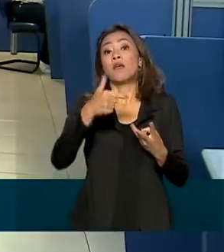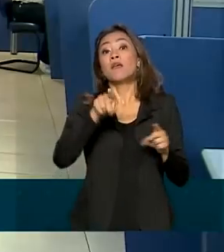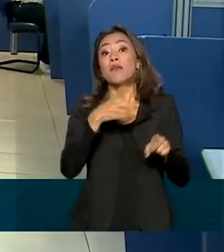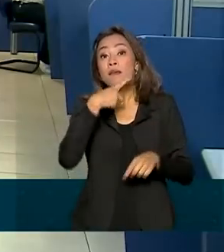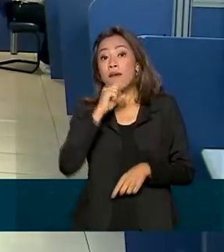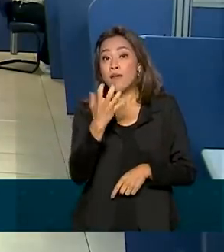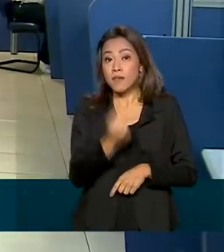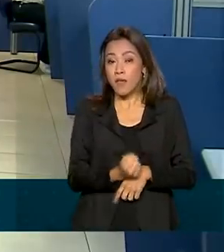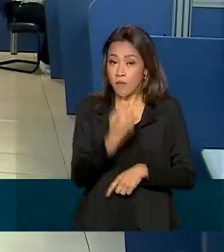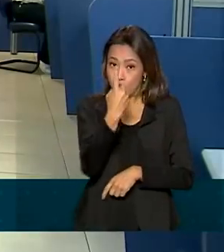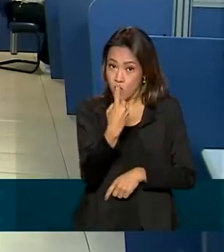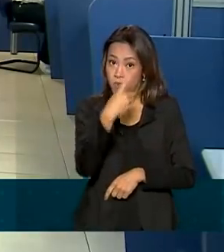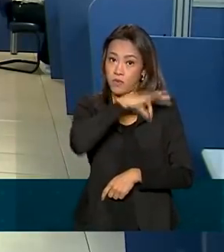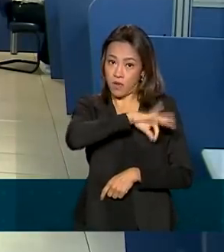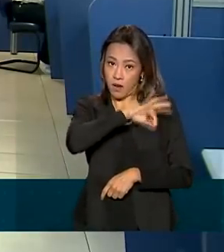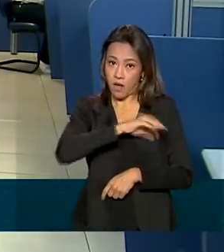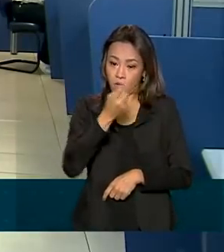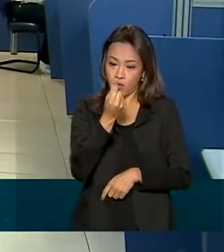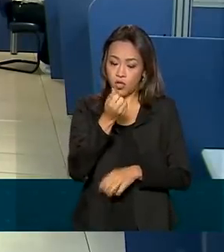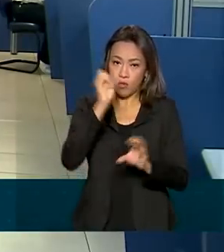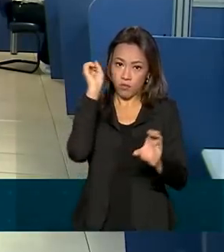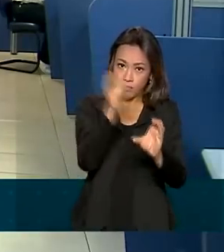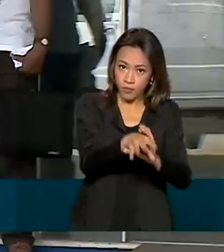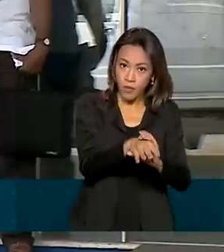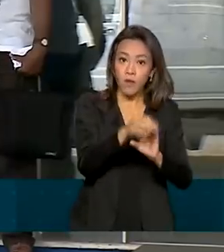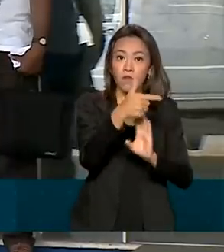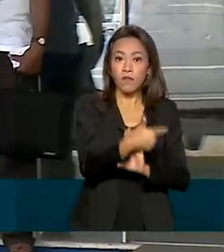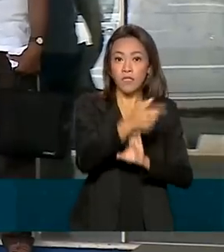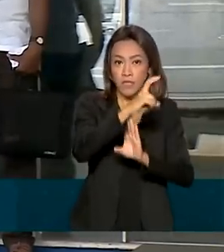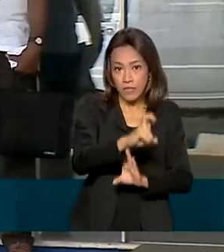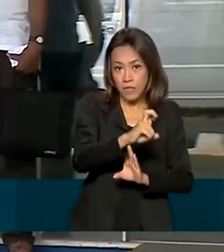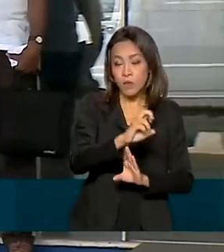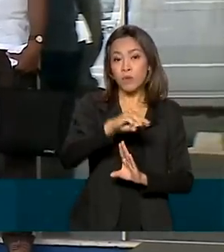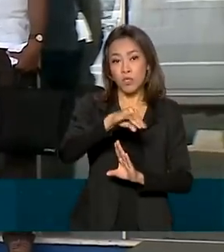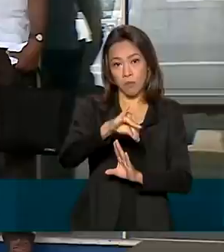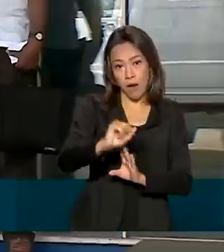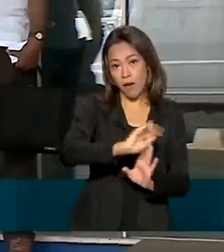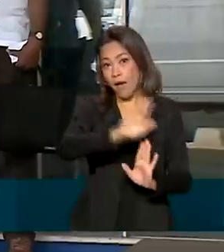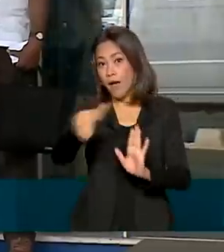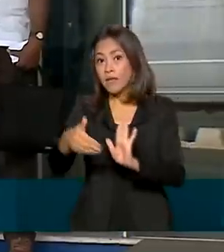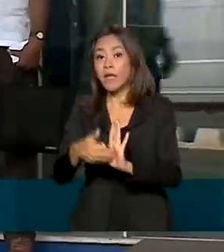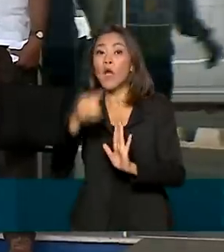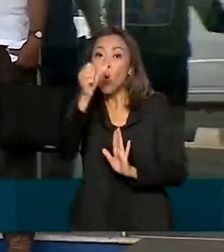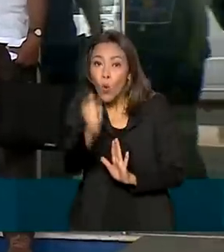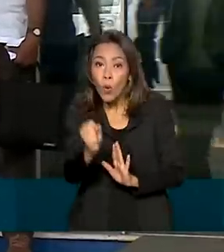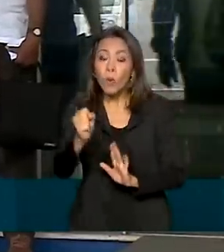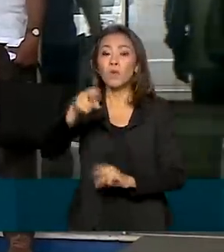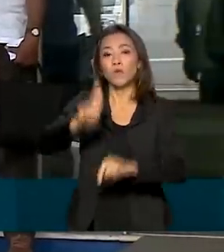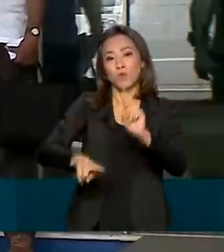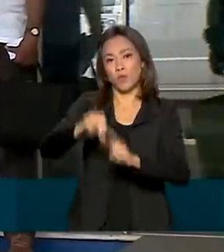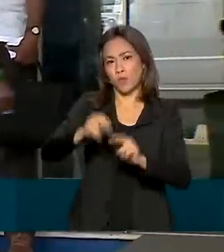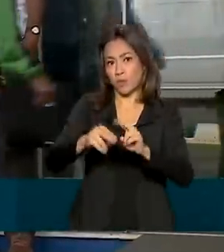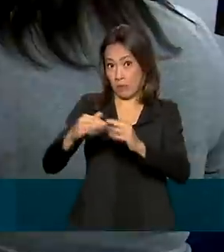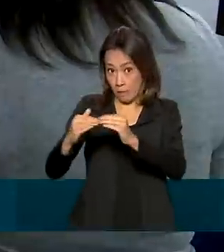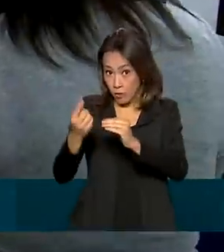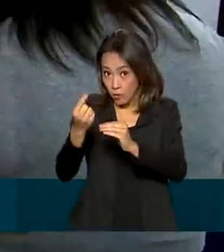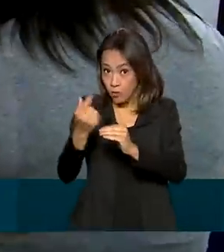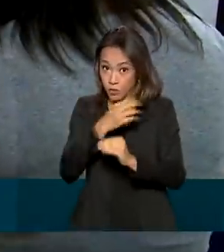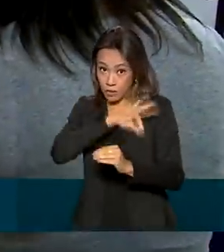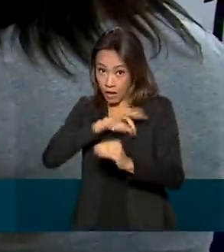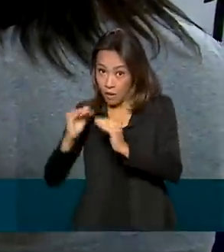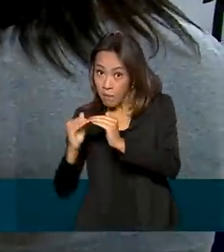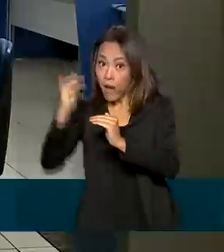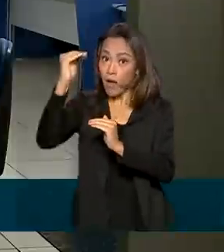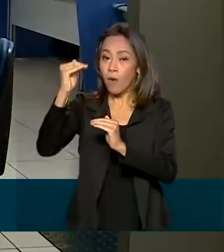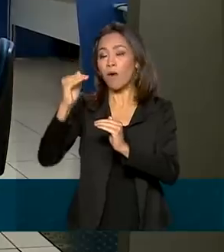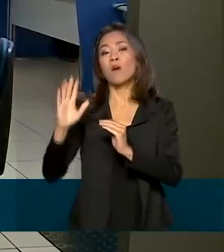depósito da antecipação será feito entre os dias 25 de maio e 8 de junho. Quem recebe mais que isso terá o pagamento